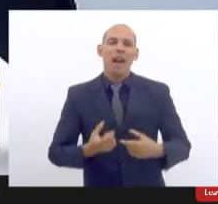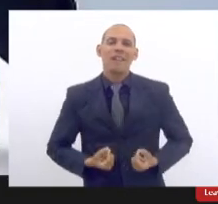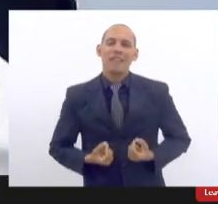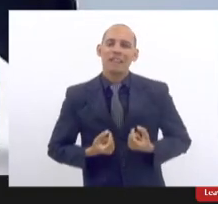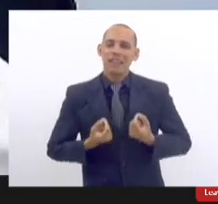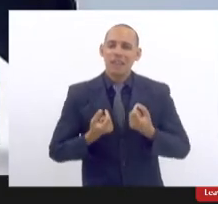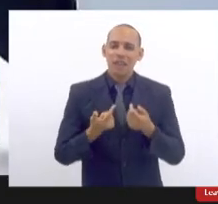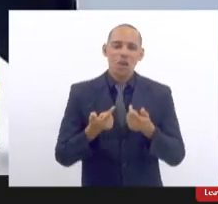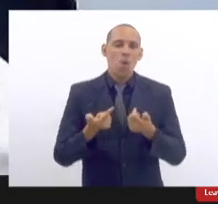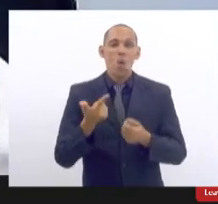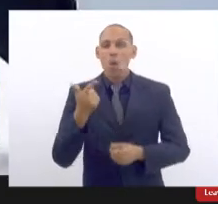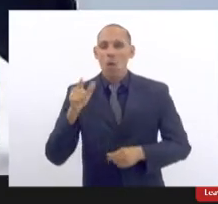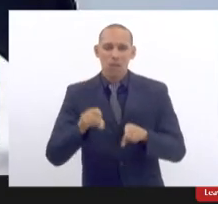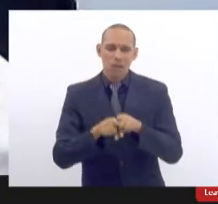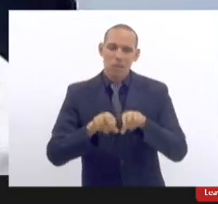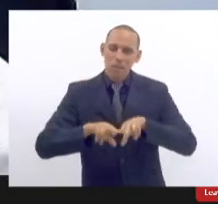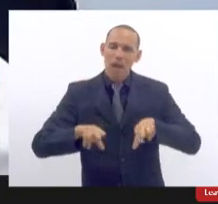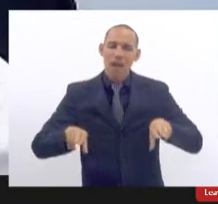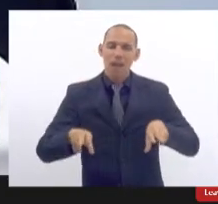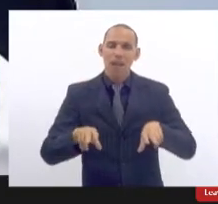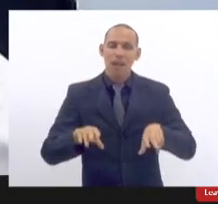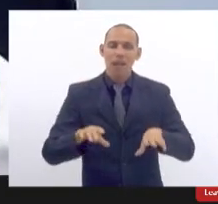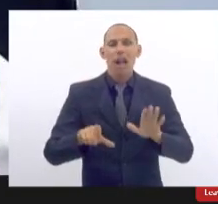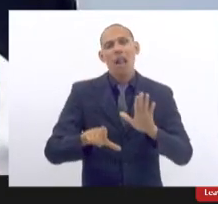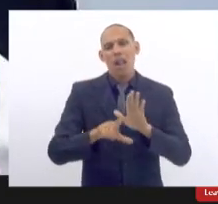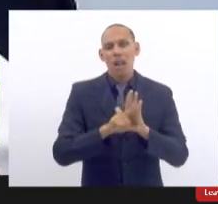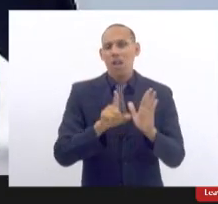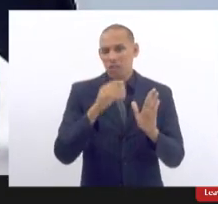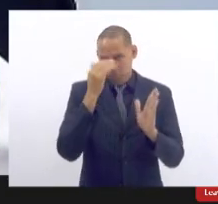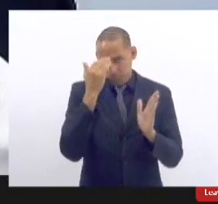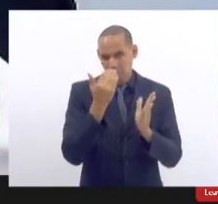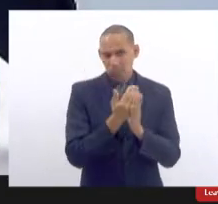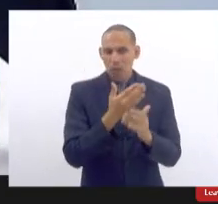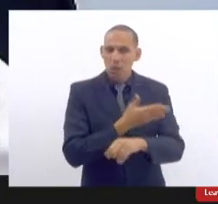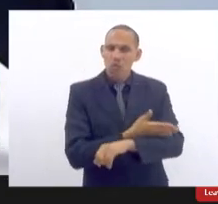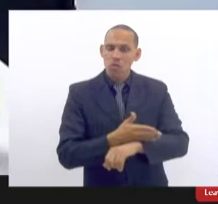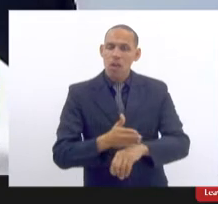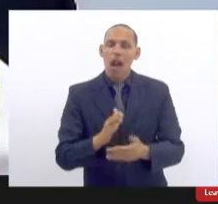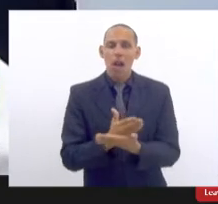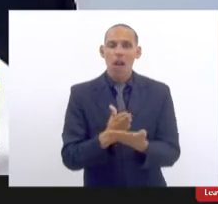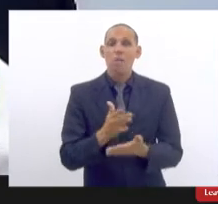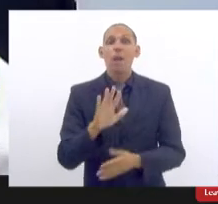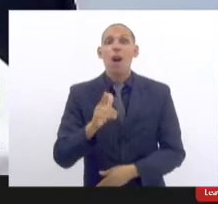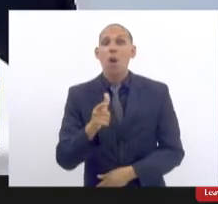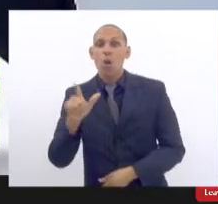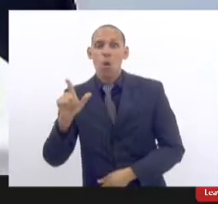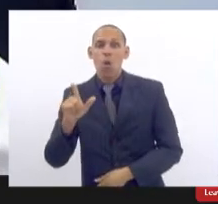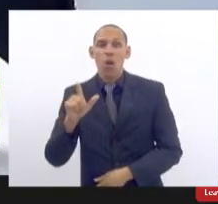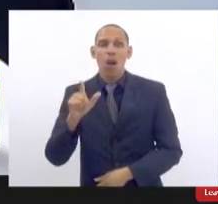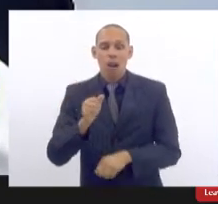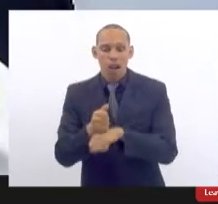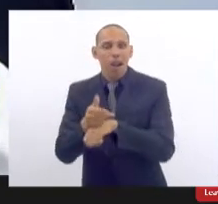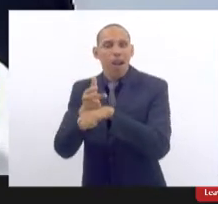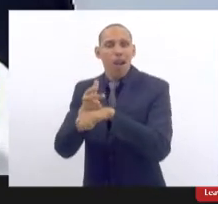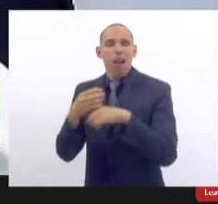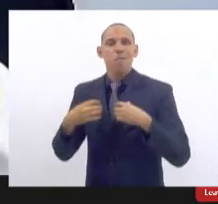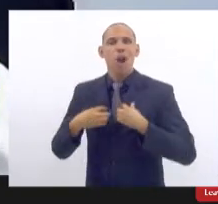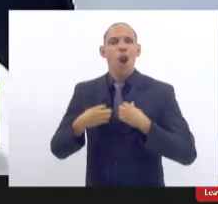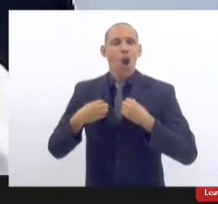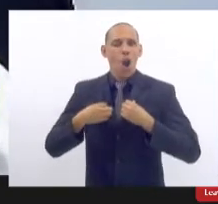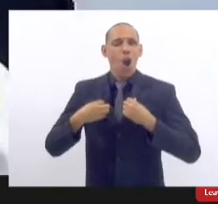Então, a gente está acostumado, tem outras não. A lei das câmeras nos uniformes já provei um ano, começou a ser